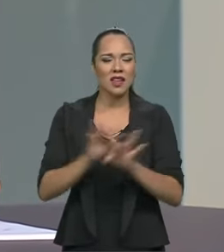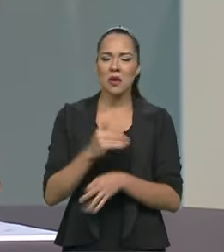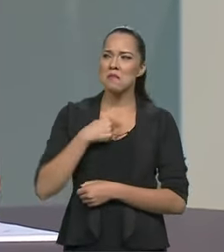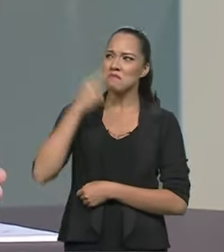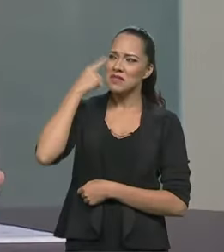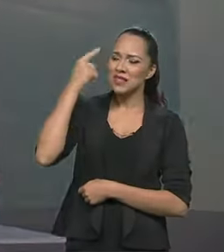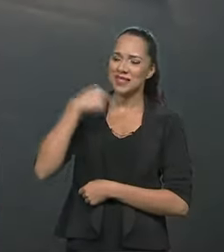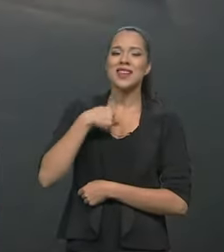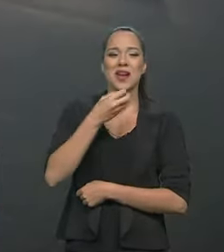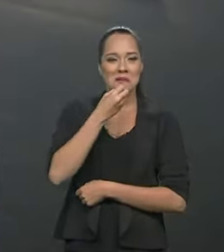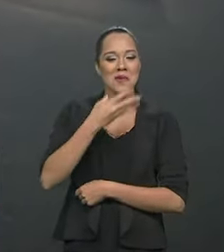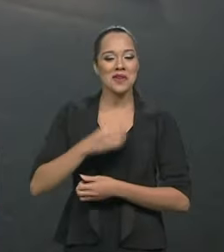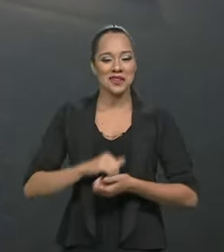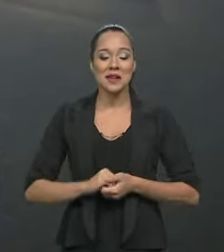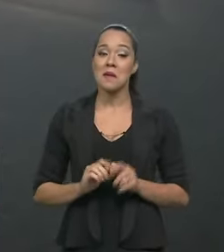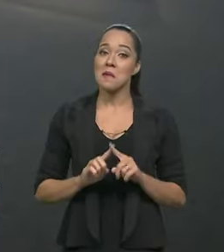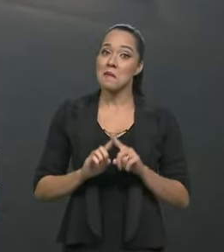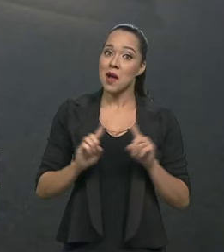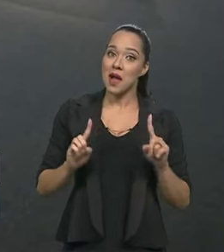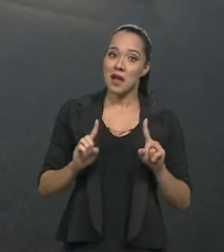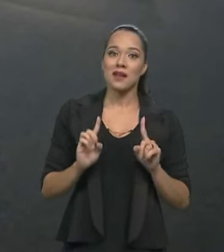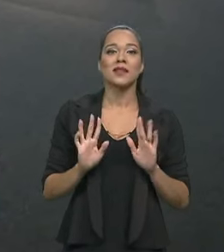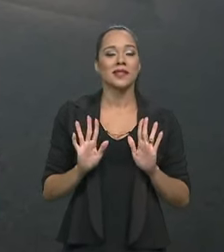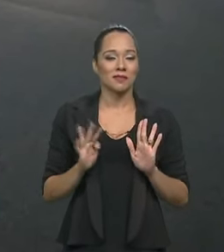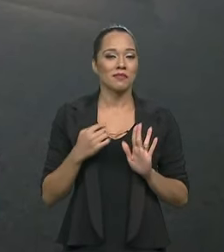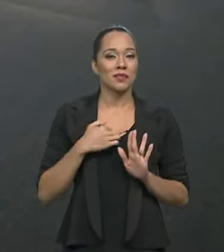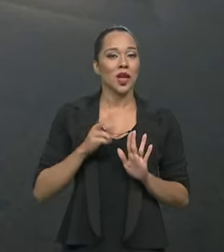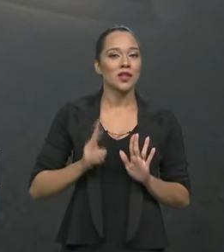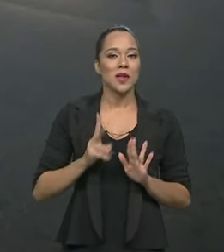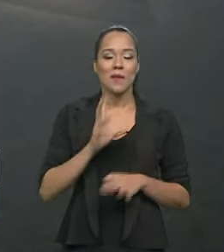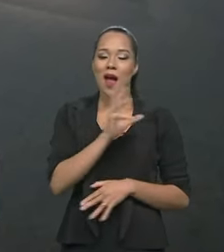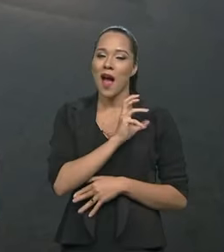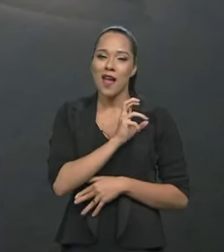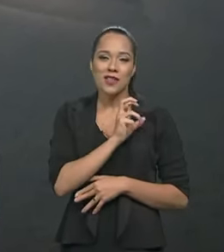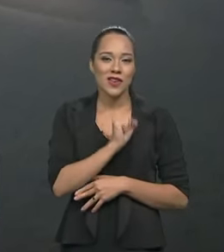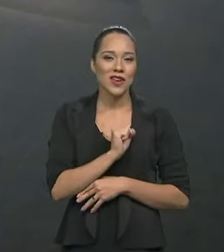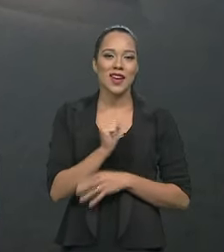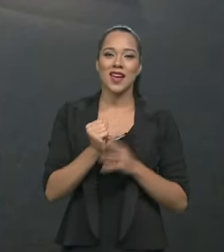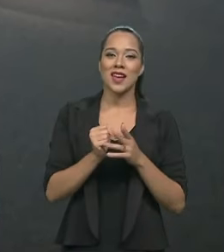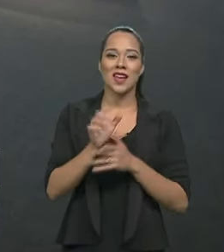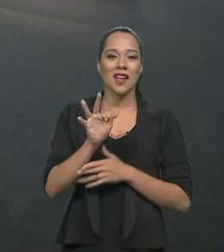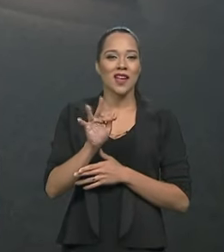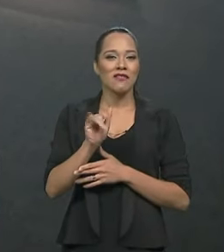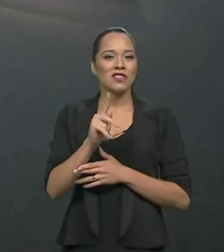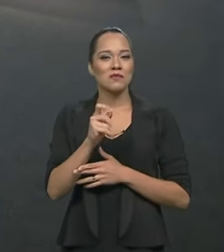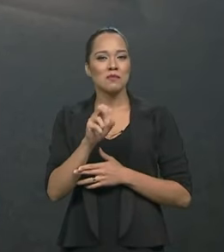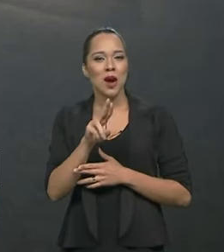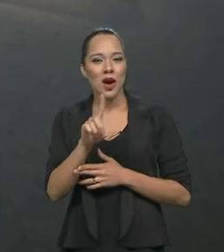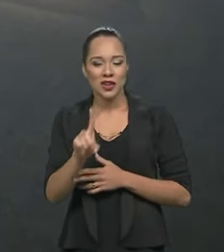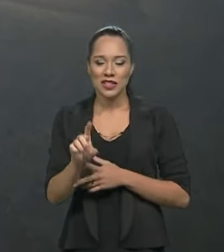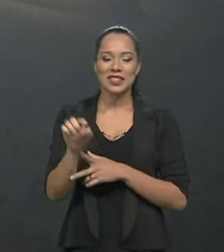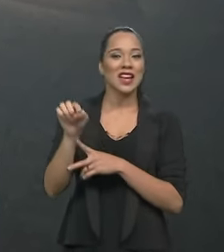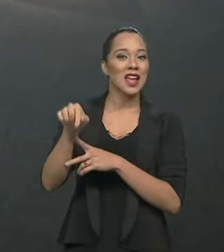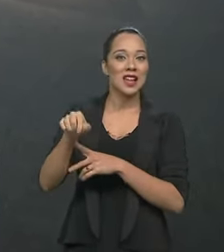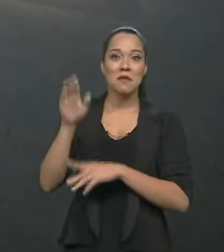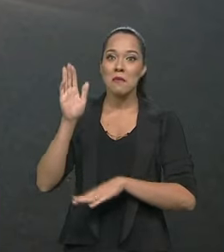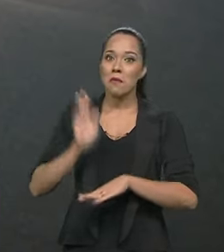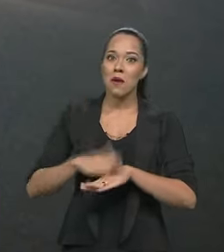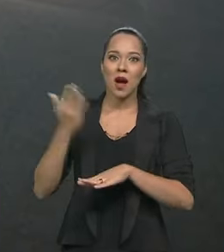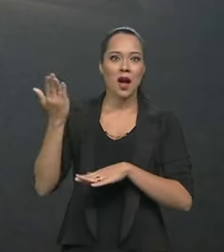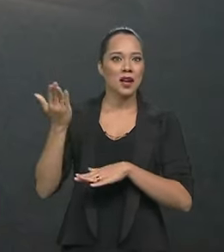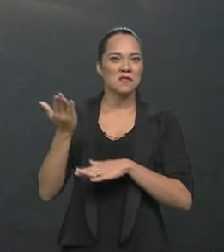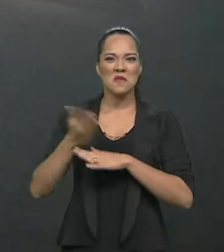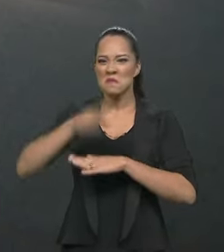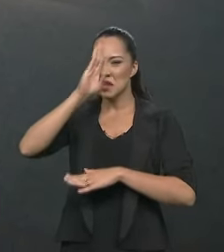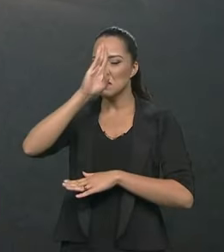que eu não era tão ruim assim, mas eu sempre adorei o Fittipaldi, sempre, o Fittipaldi para mim foi o mais, o